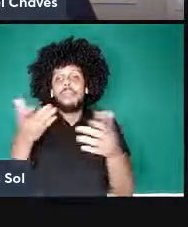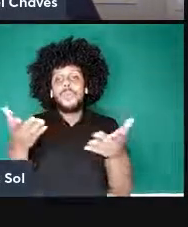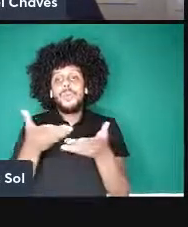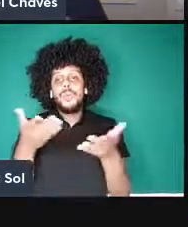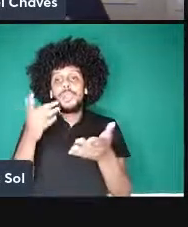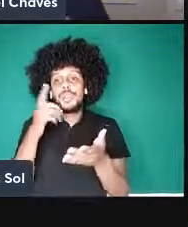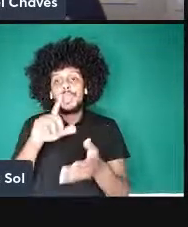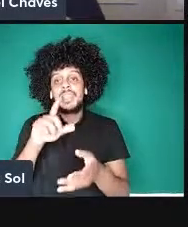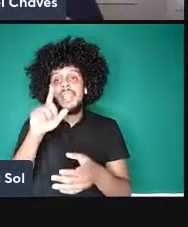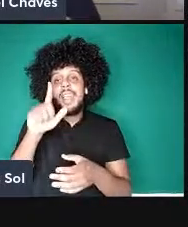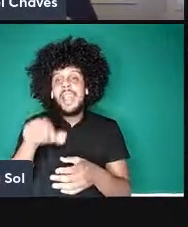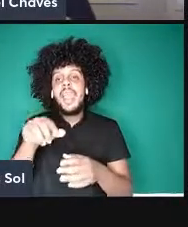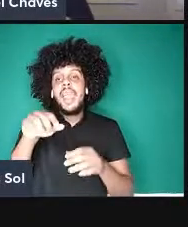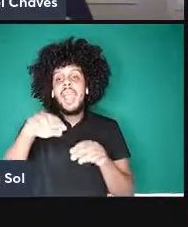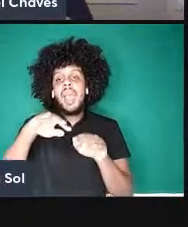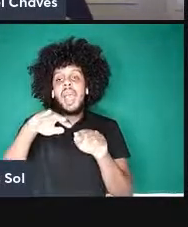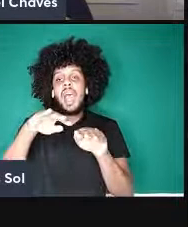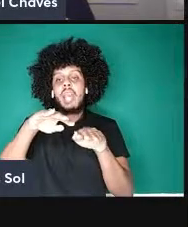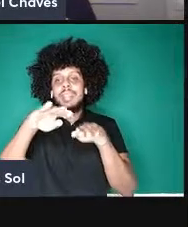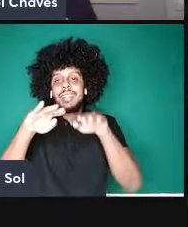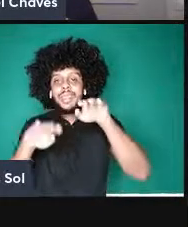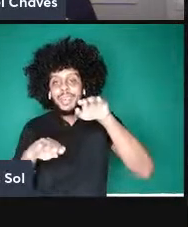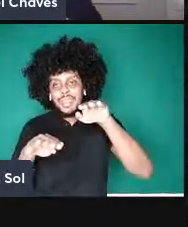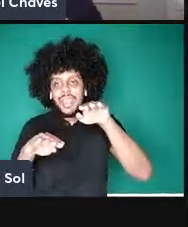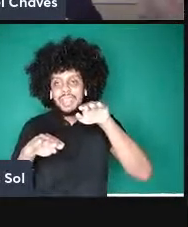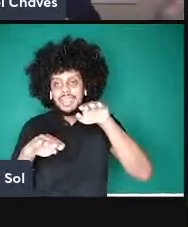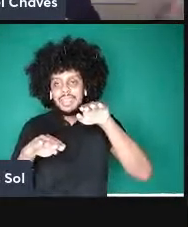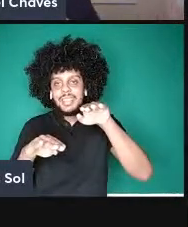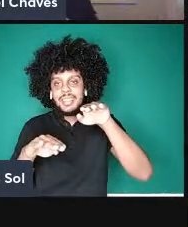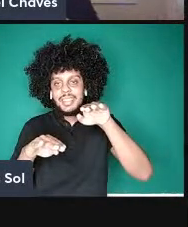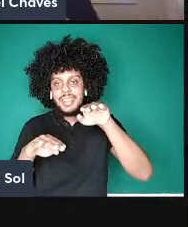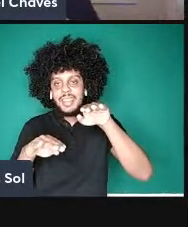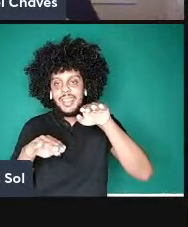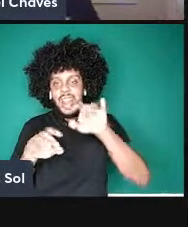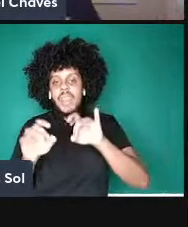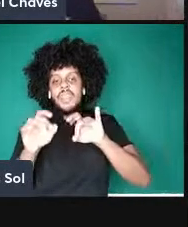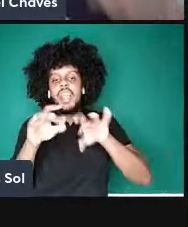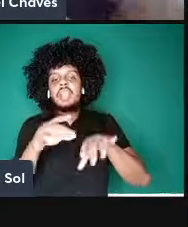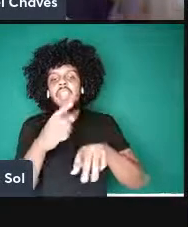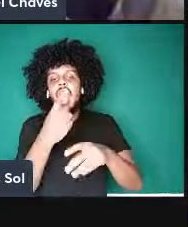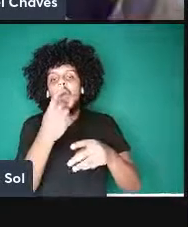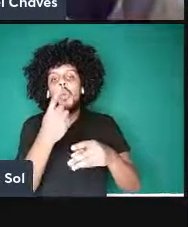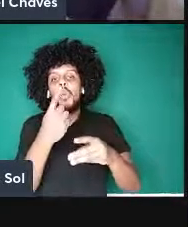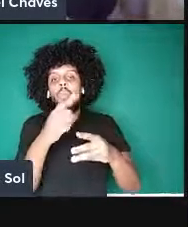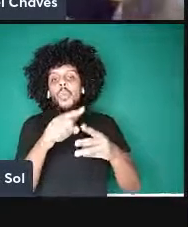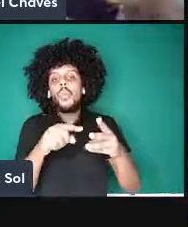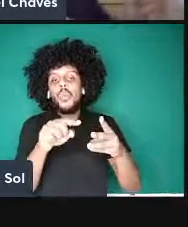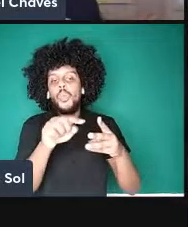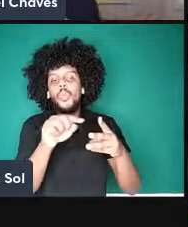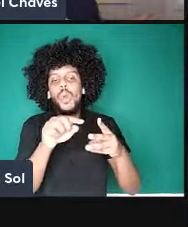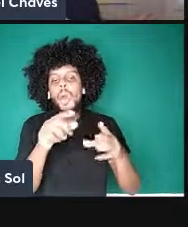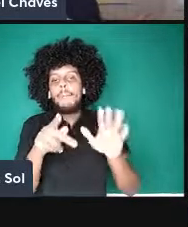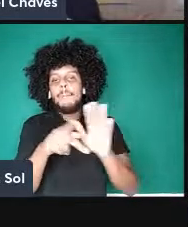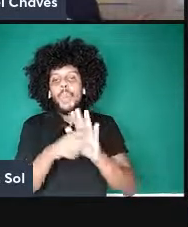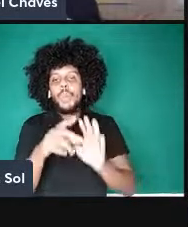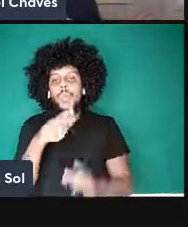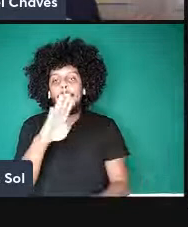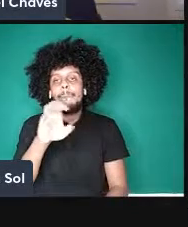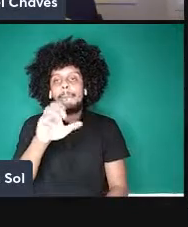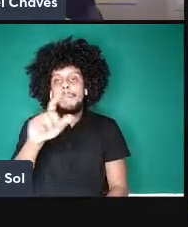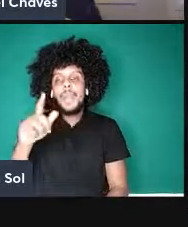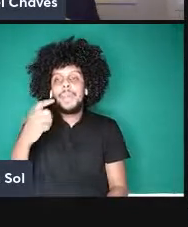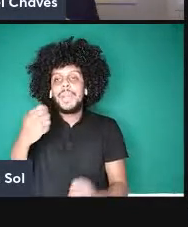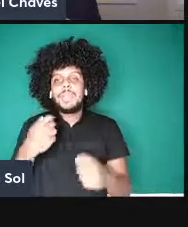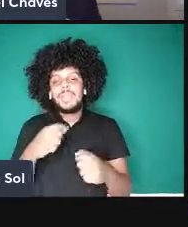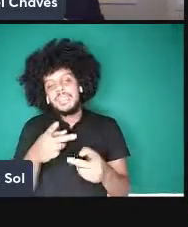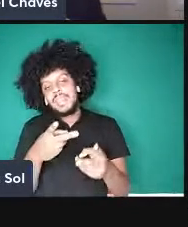Bell então entender sobre quais circunstâncias nível de ruído e assim a gente pode